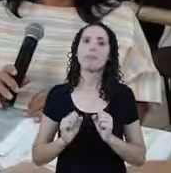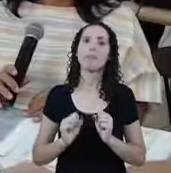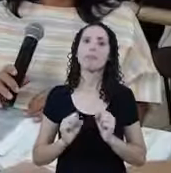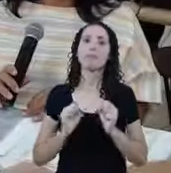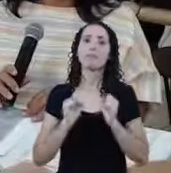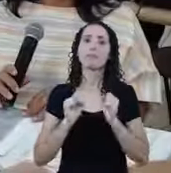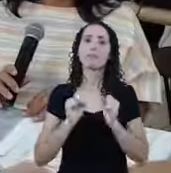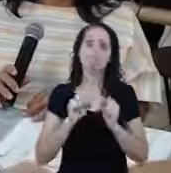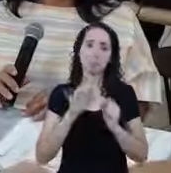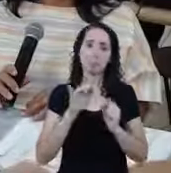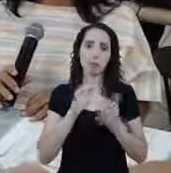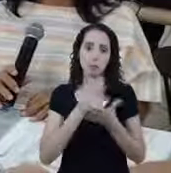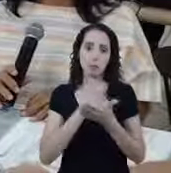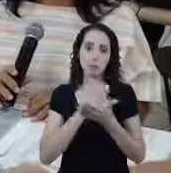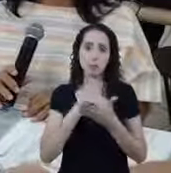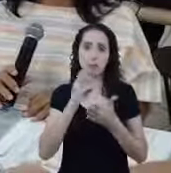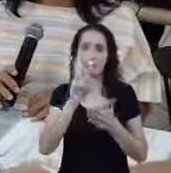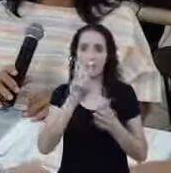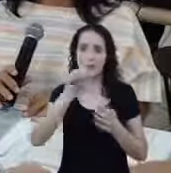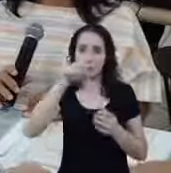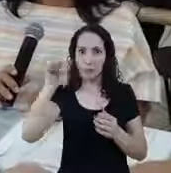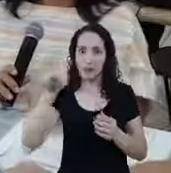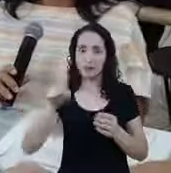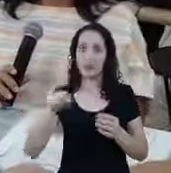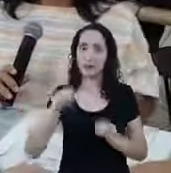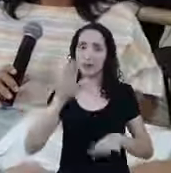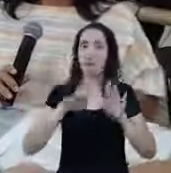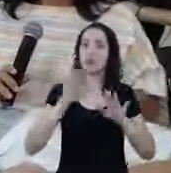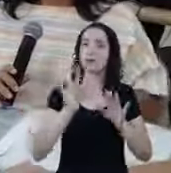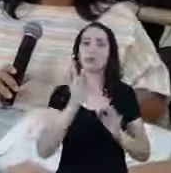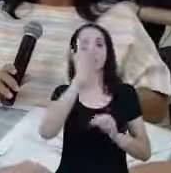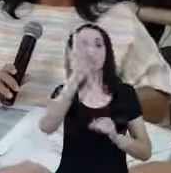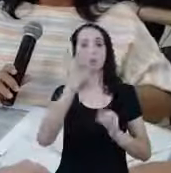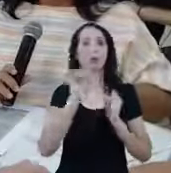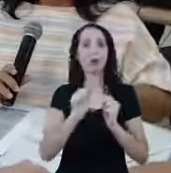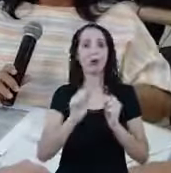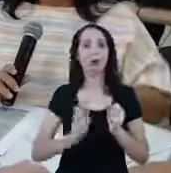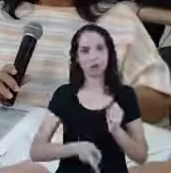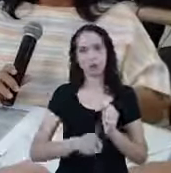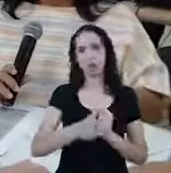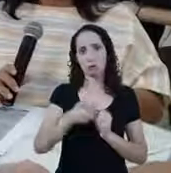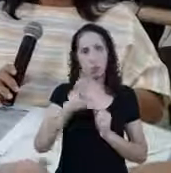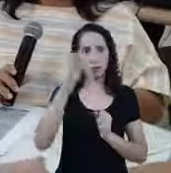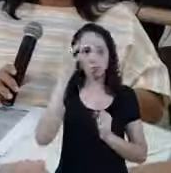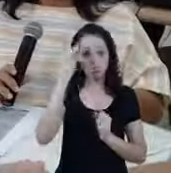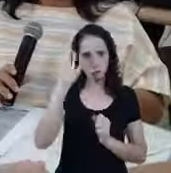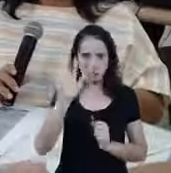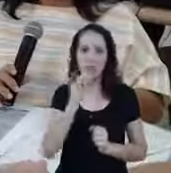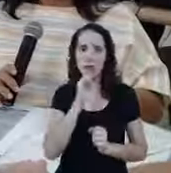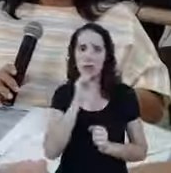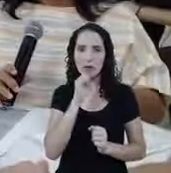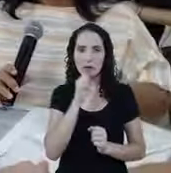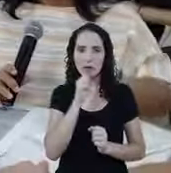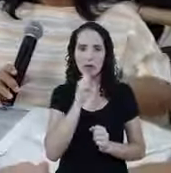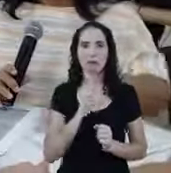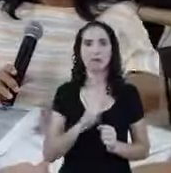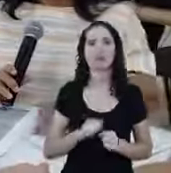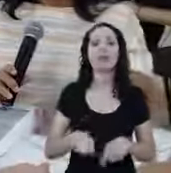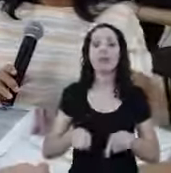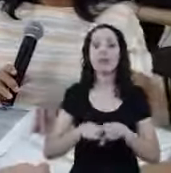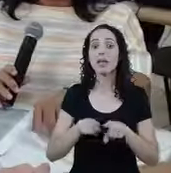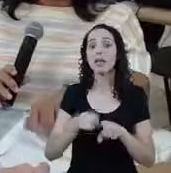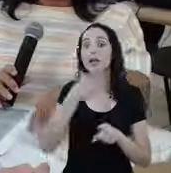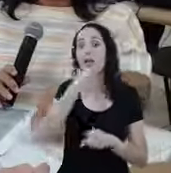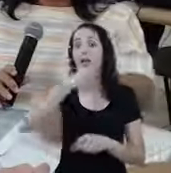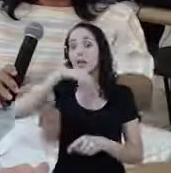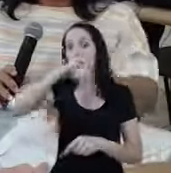3 meses E ele também O congresso estuda Ampliar Não só para a mulher Que seja chefe de família Mas também para o pai Que seja